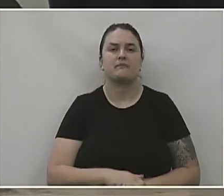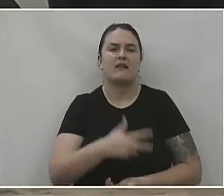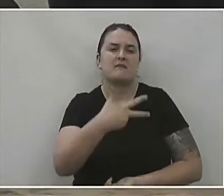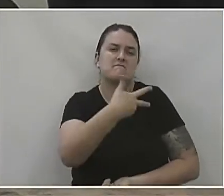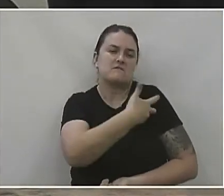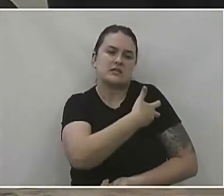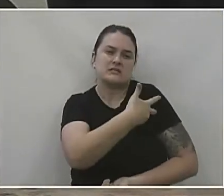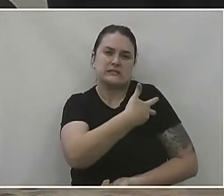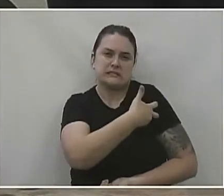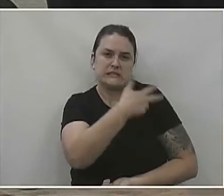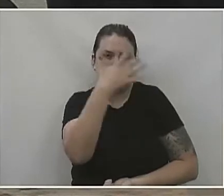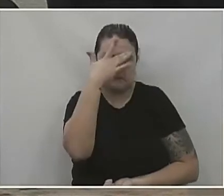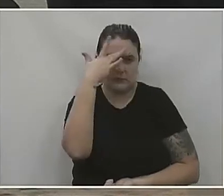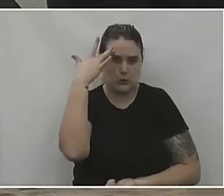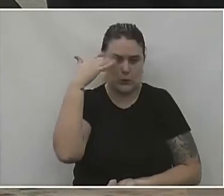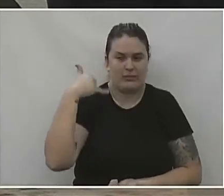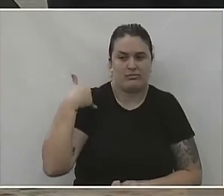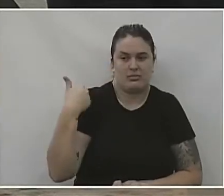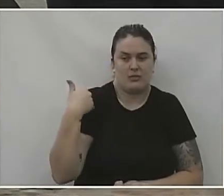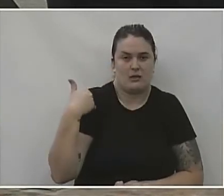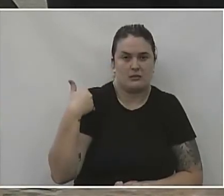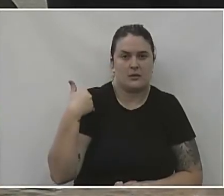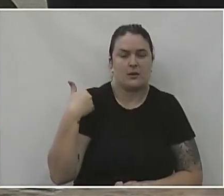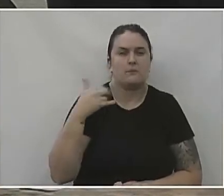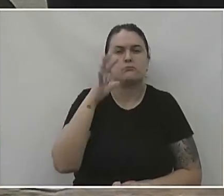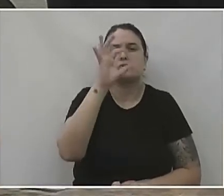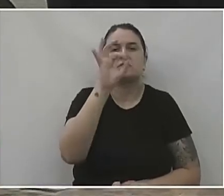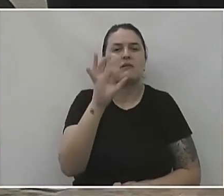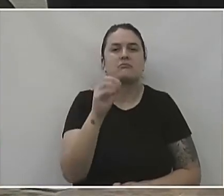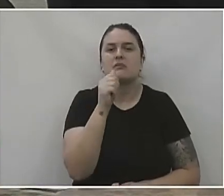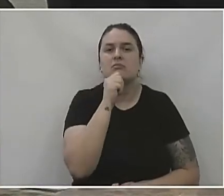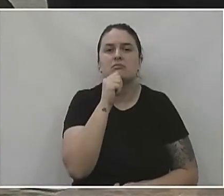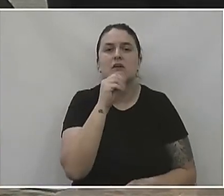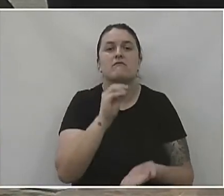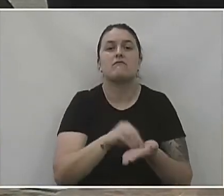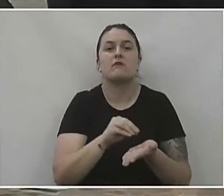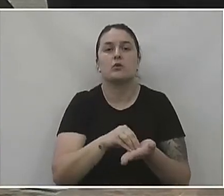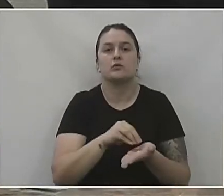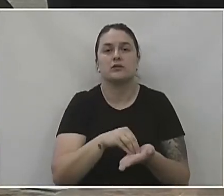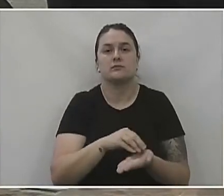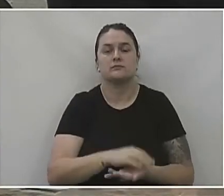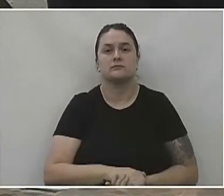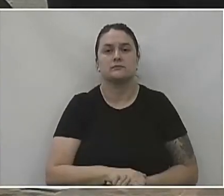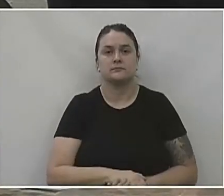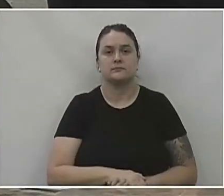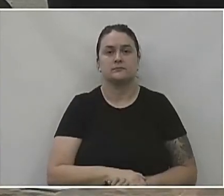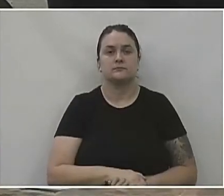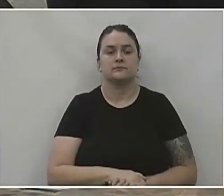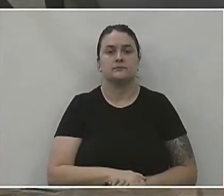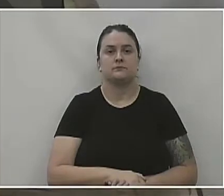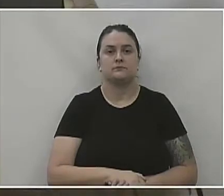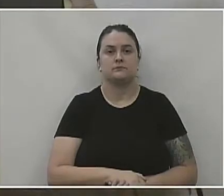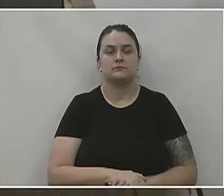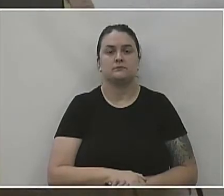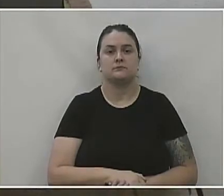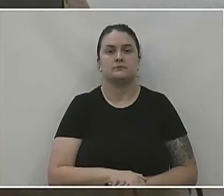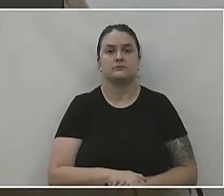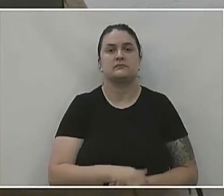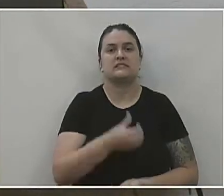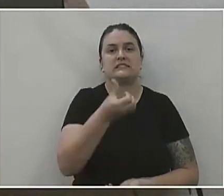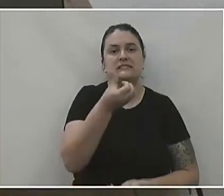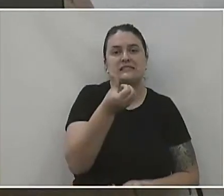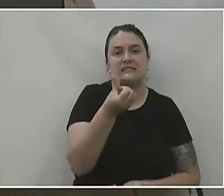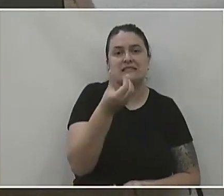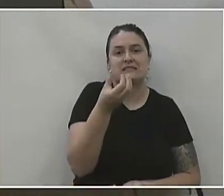vacinações dos idosos, qual o percentual que não foi vacinado ainda em União da Vitória? Partindo dos